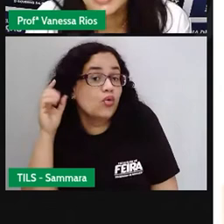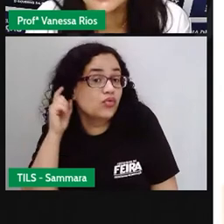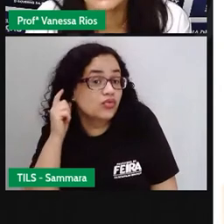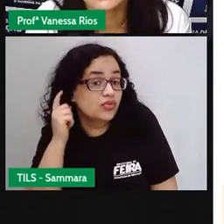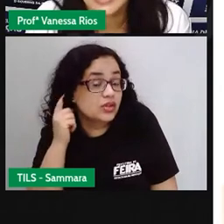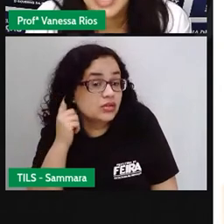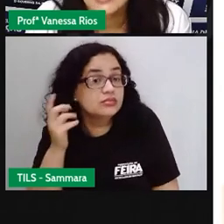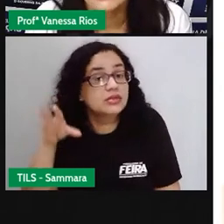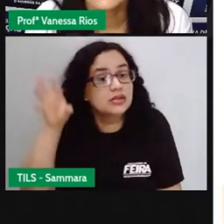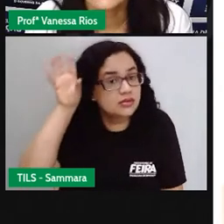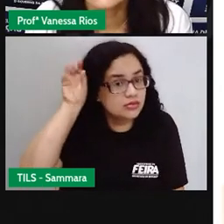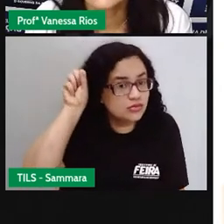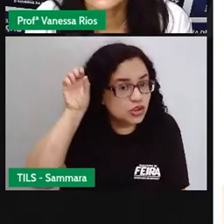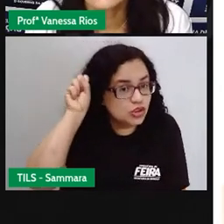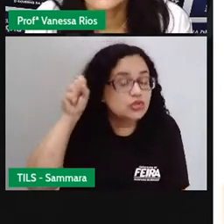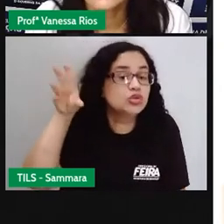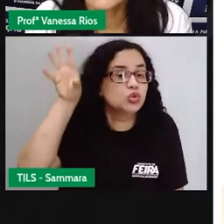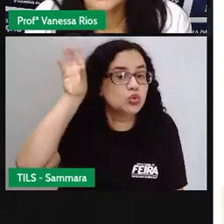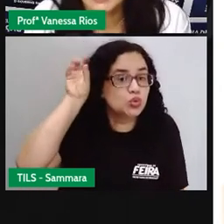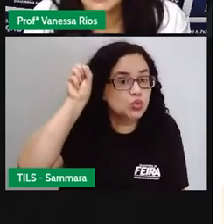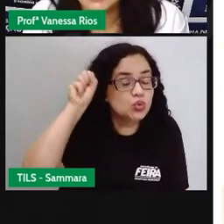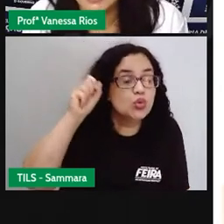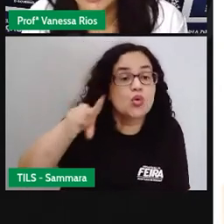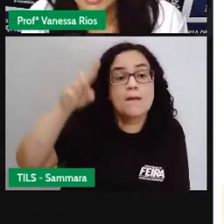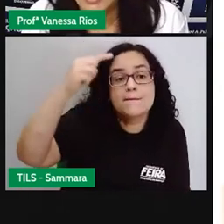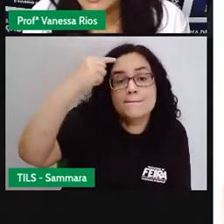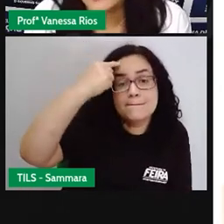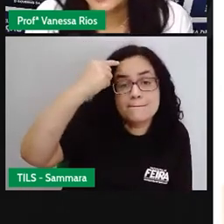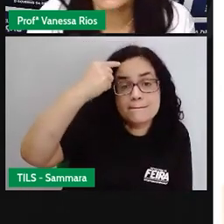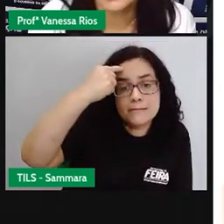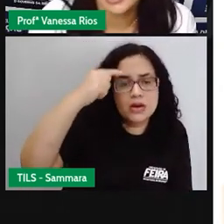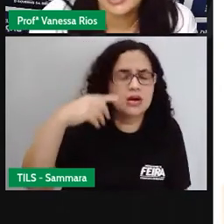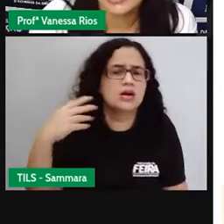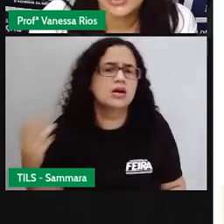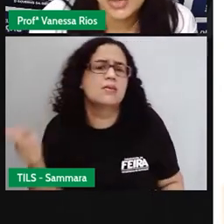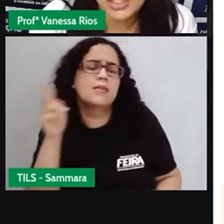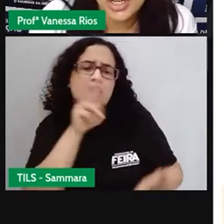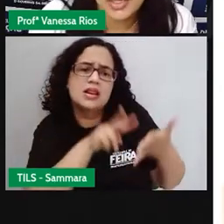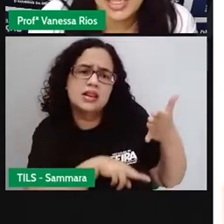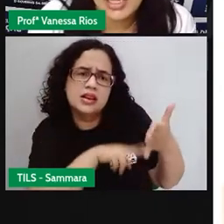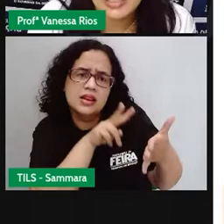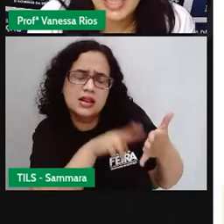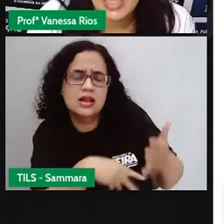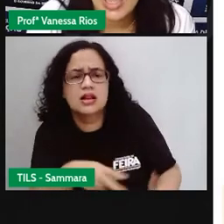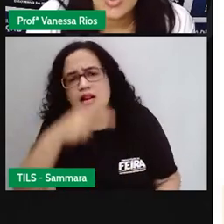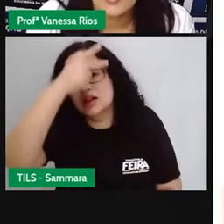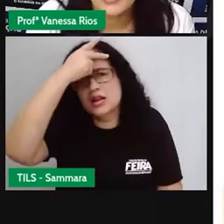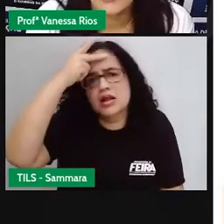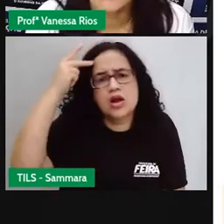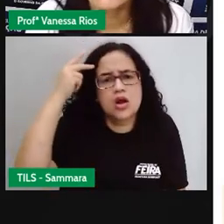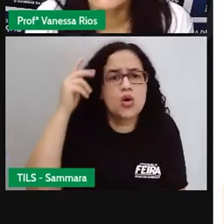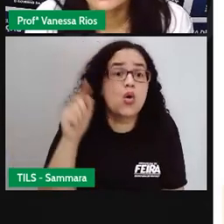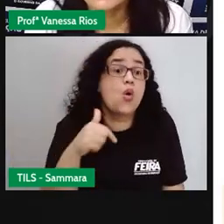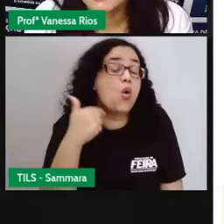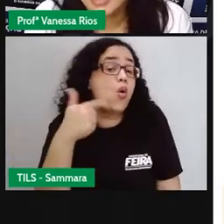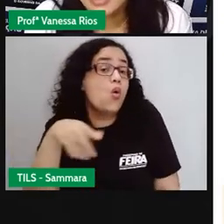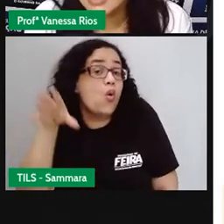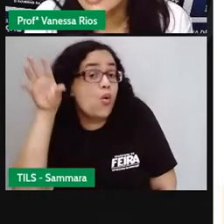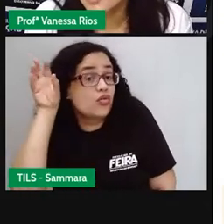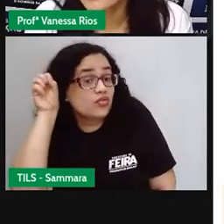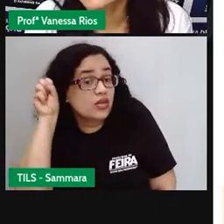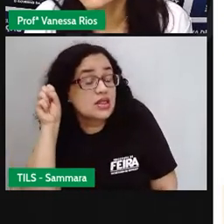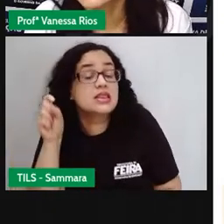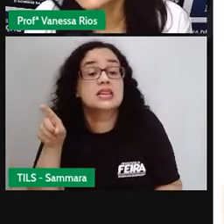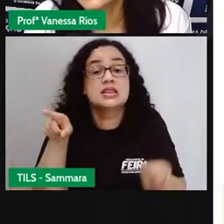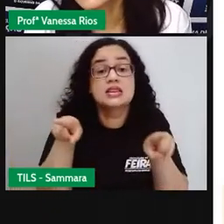também, para escutar o que os outros pensam. Ou para ouvir a leitura de alguém, né? Ou para ouvir também